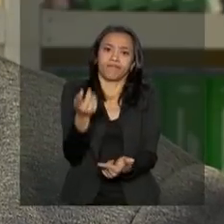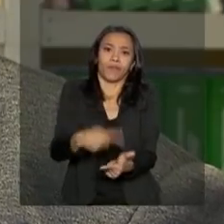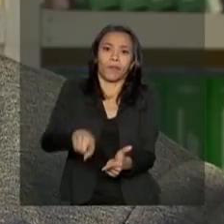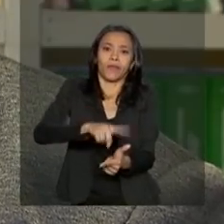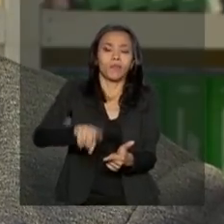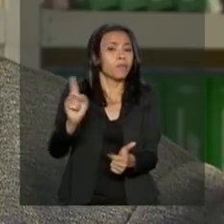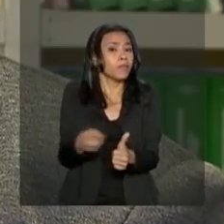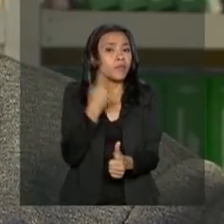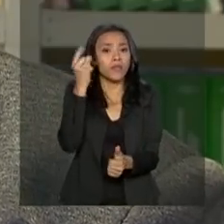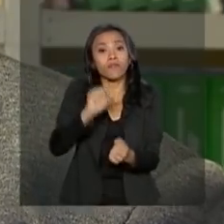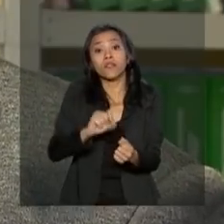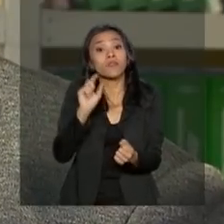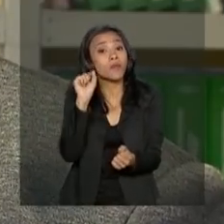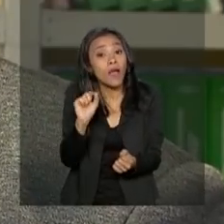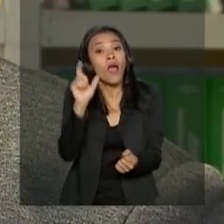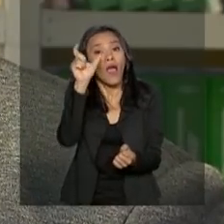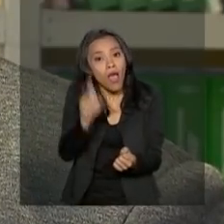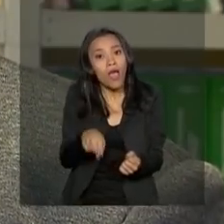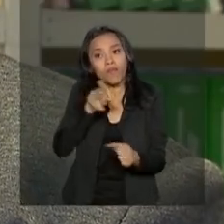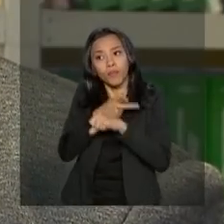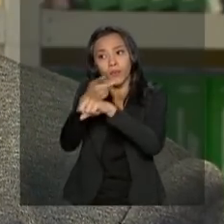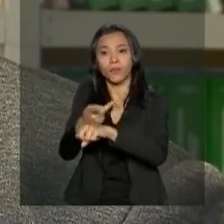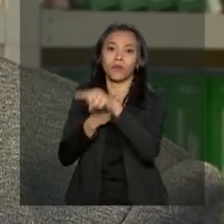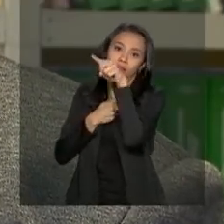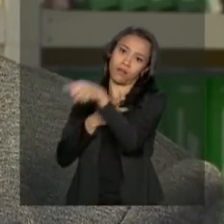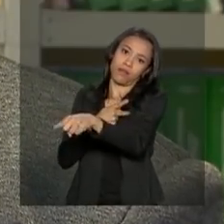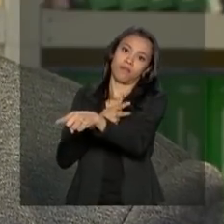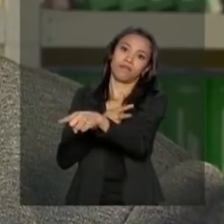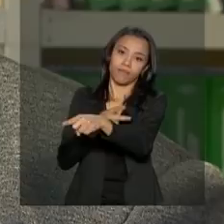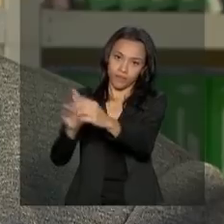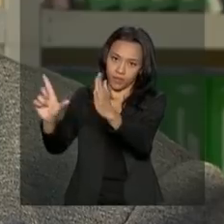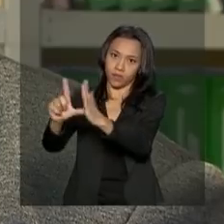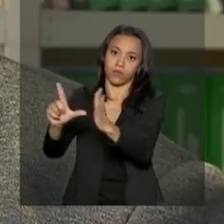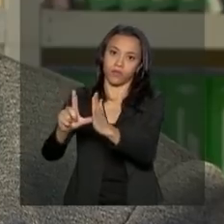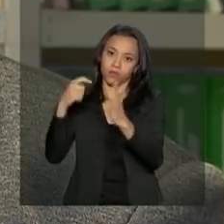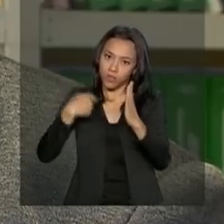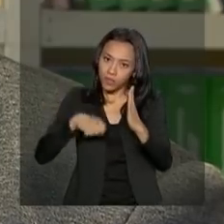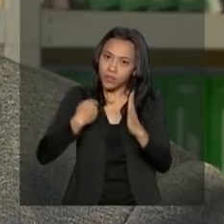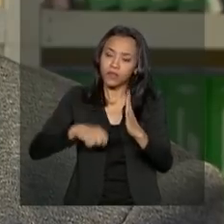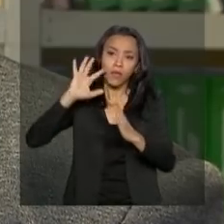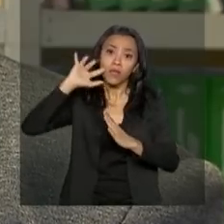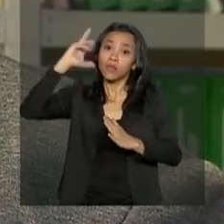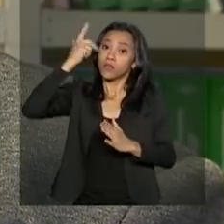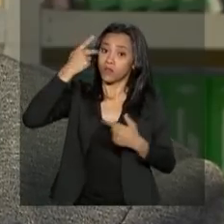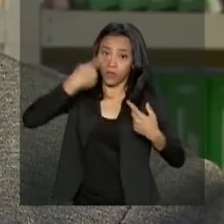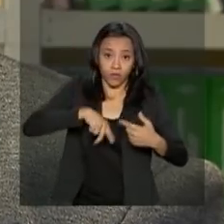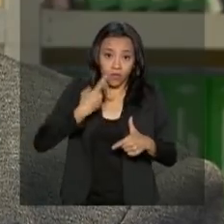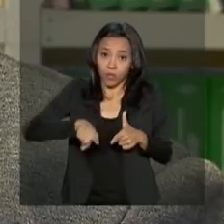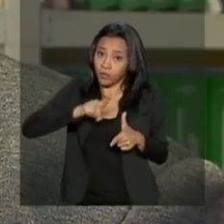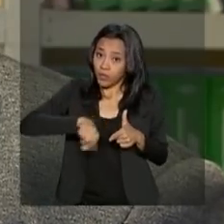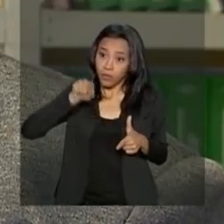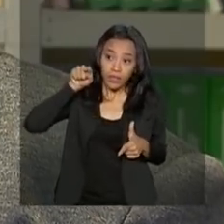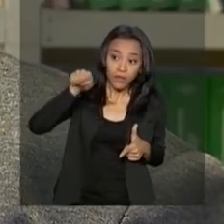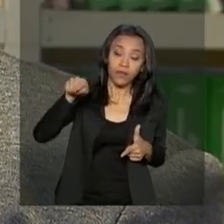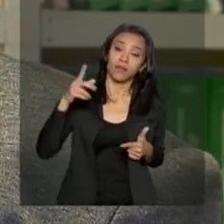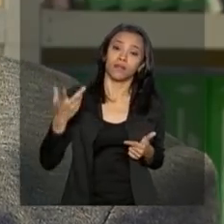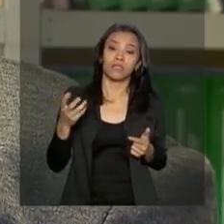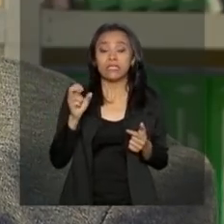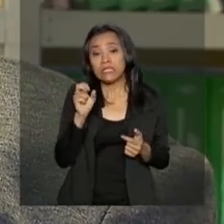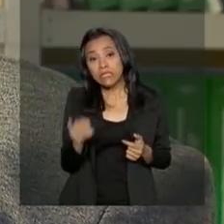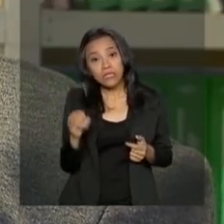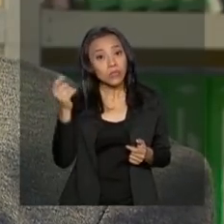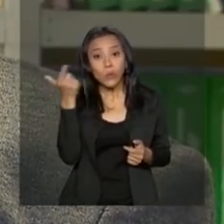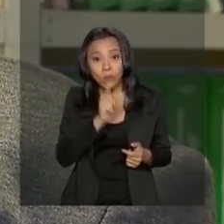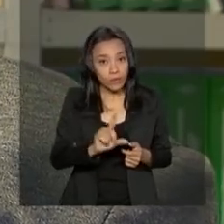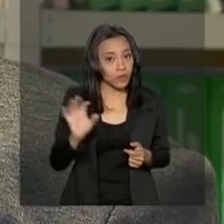onde o consumidor tem que ir é o próprio estabelecimento, é o próprio fornecedor. Ele deve buscar resolver o seu problema com o fornecedor. Se não